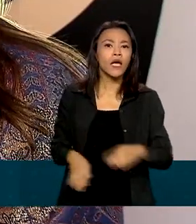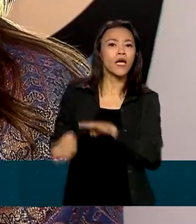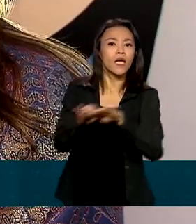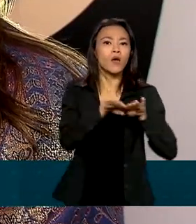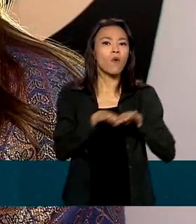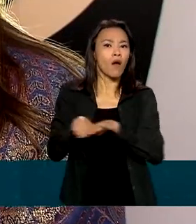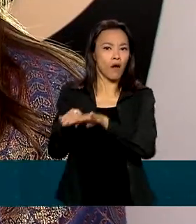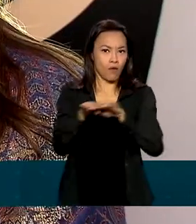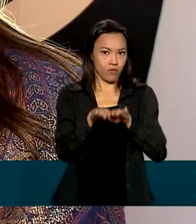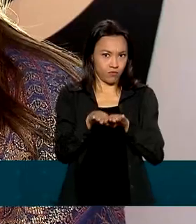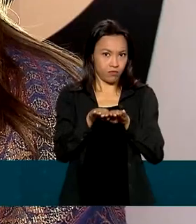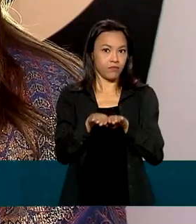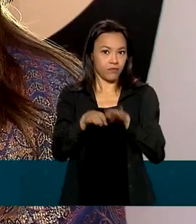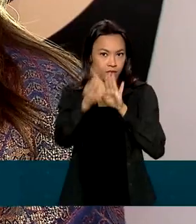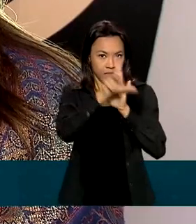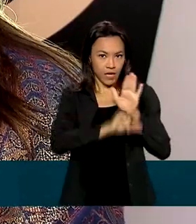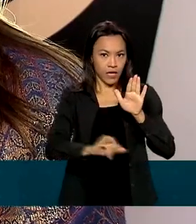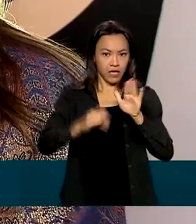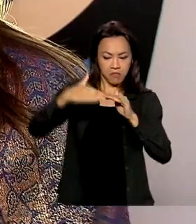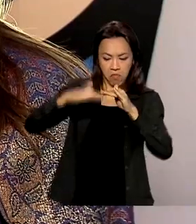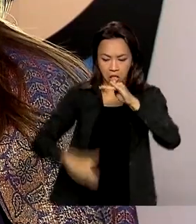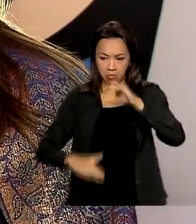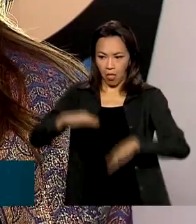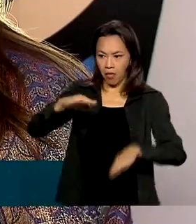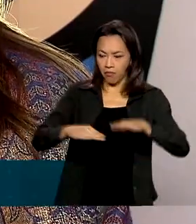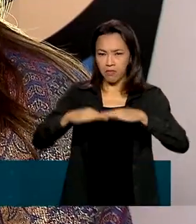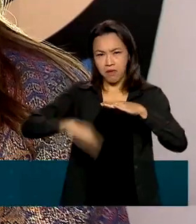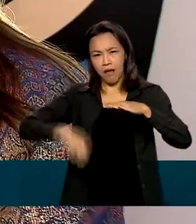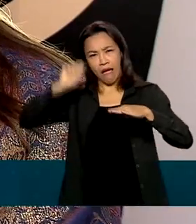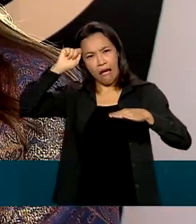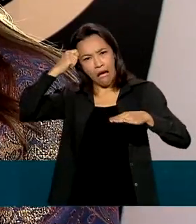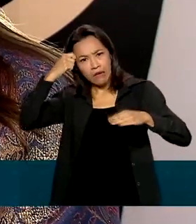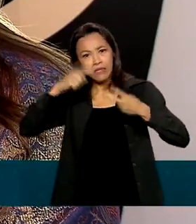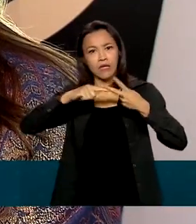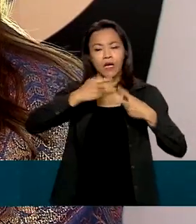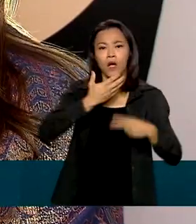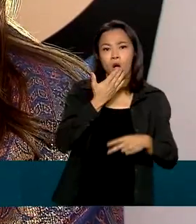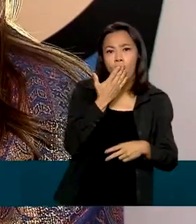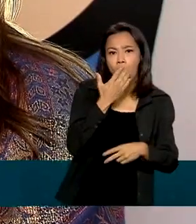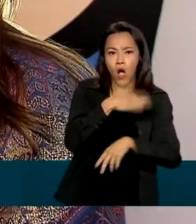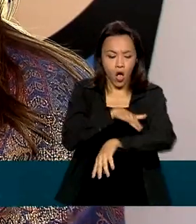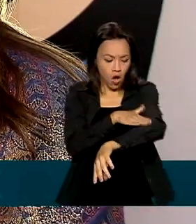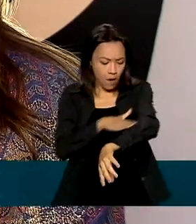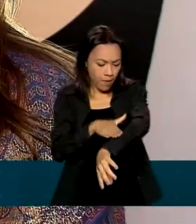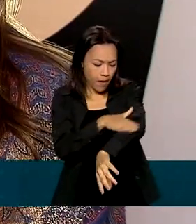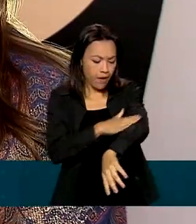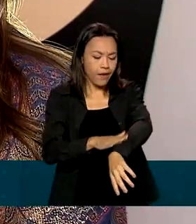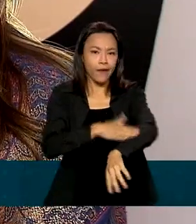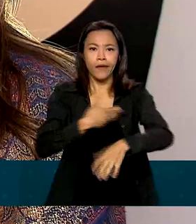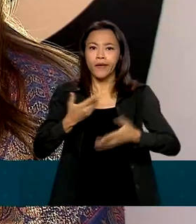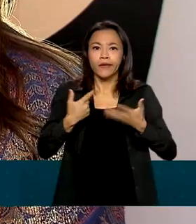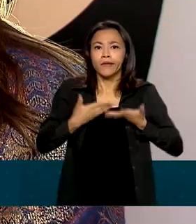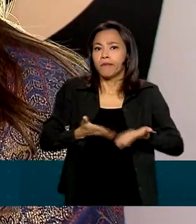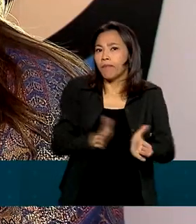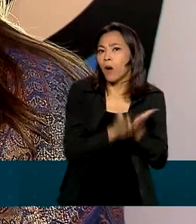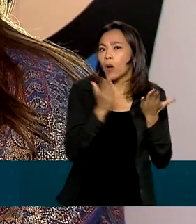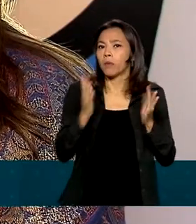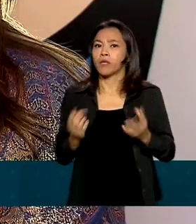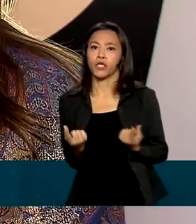Então não há distinção de seres humanos, seja de raça, cor, origem, condição social,